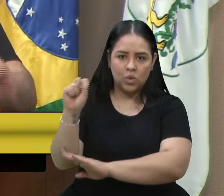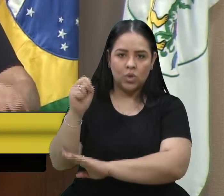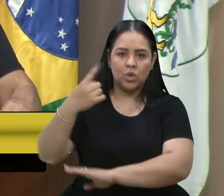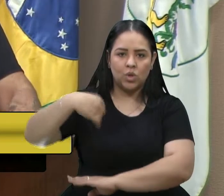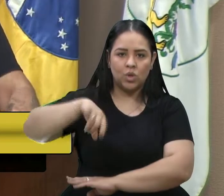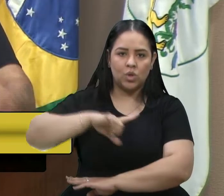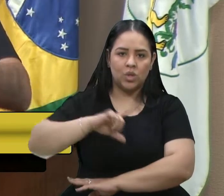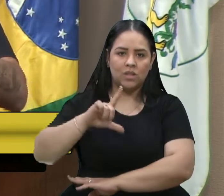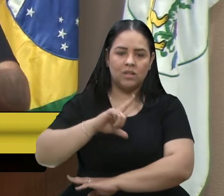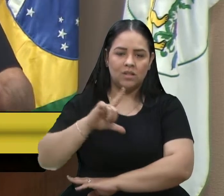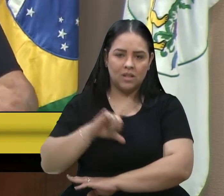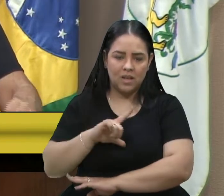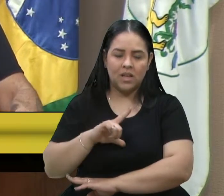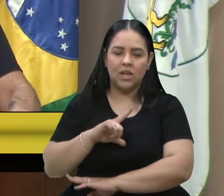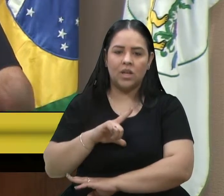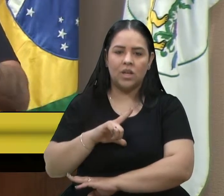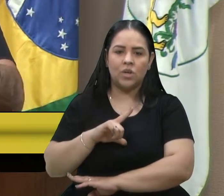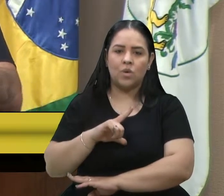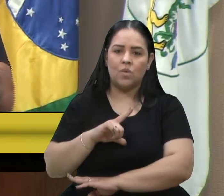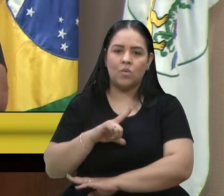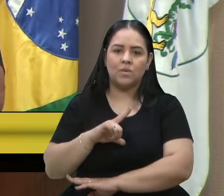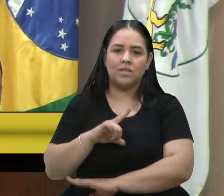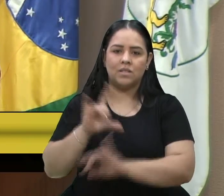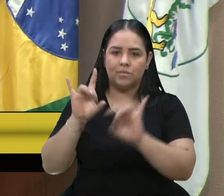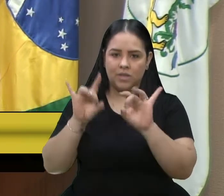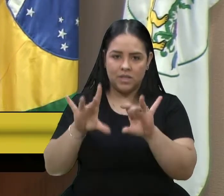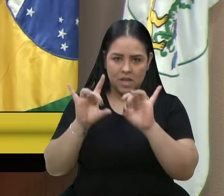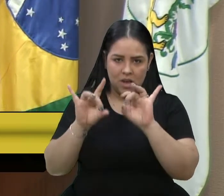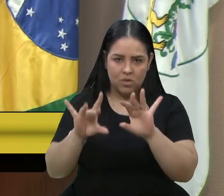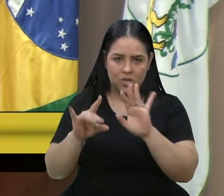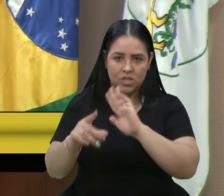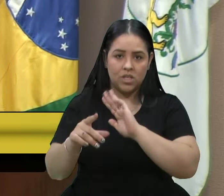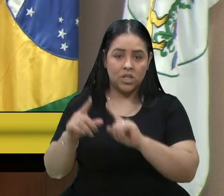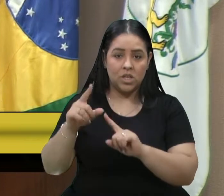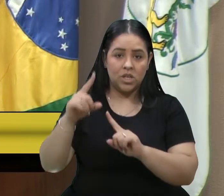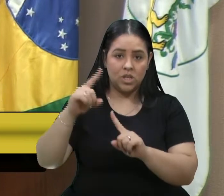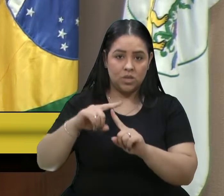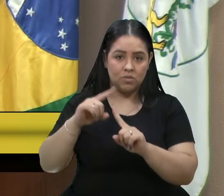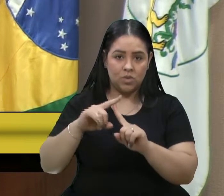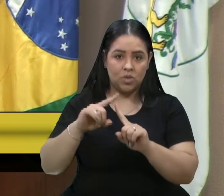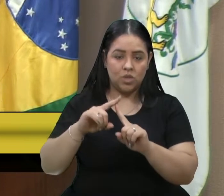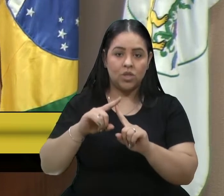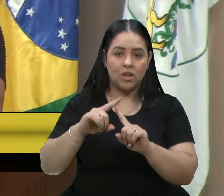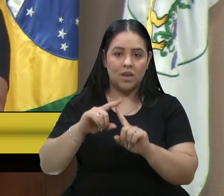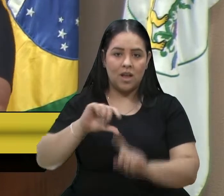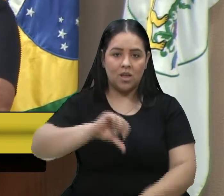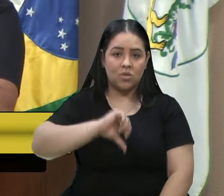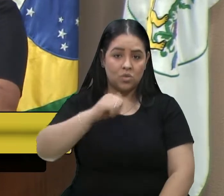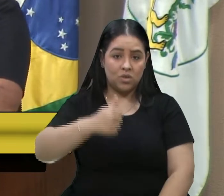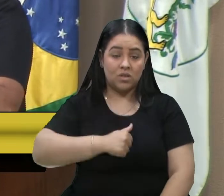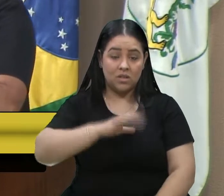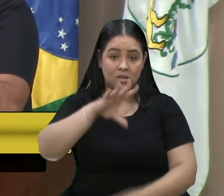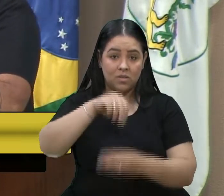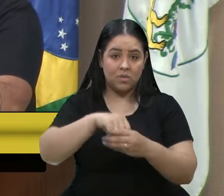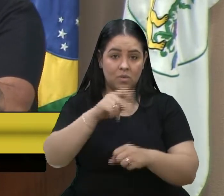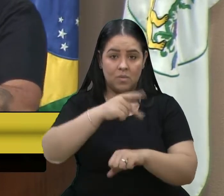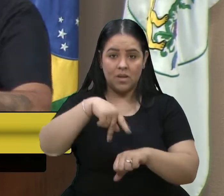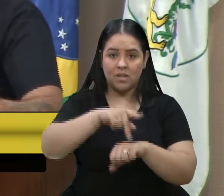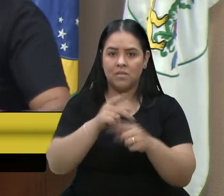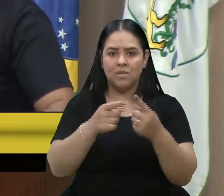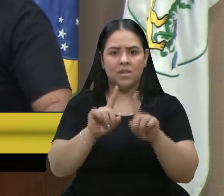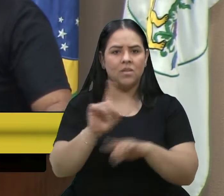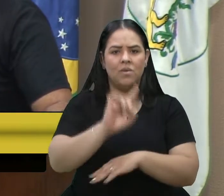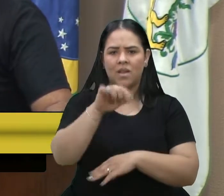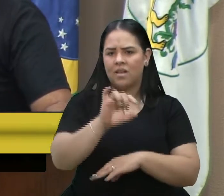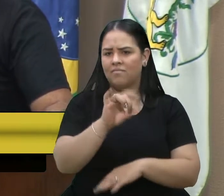específica para nomear atitudes como essa, que já fizeram parte do nosso país, mas não é o caso, nem aqui na